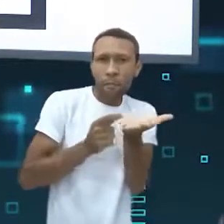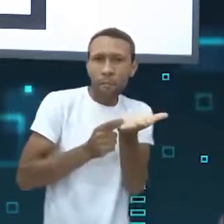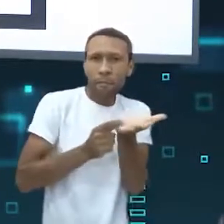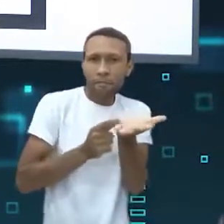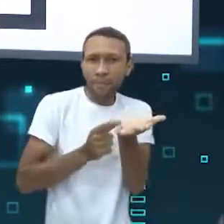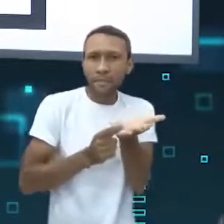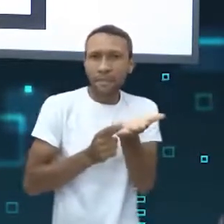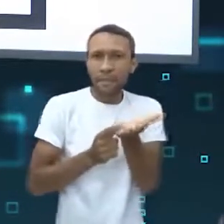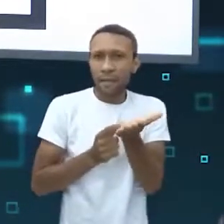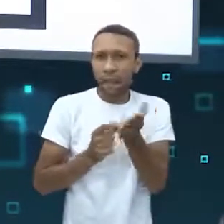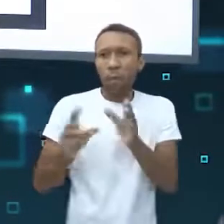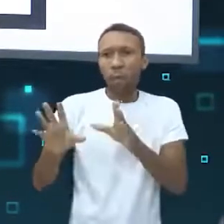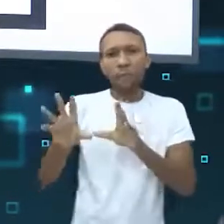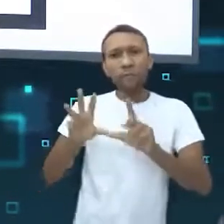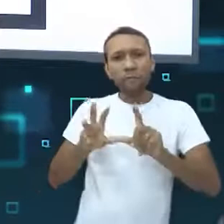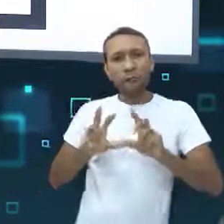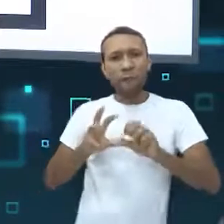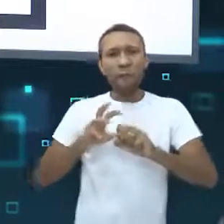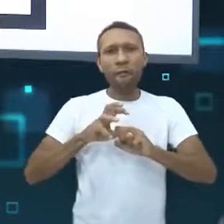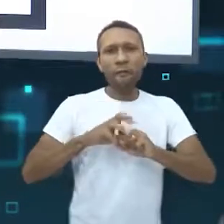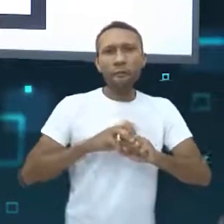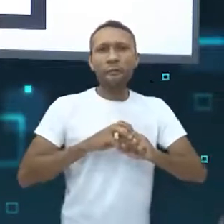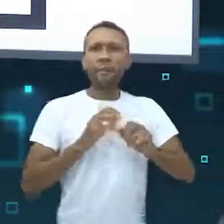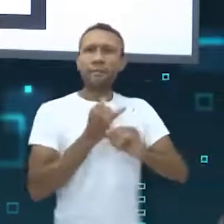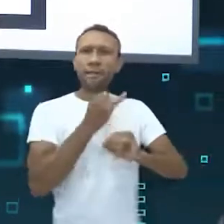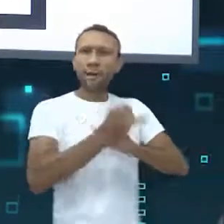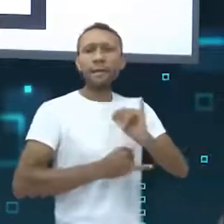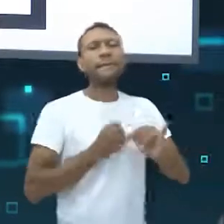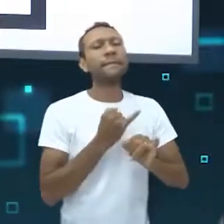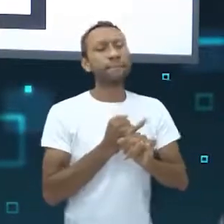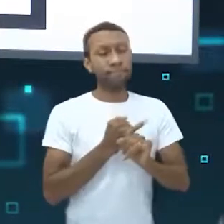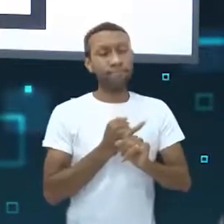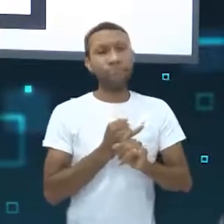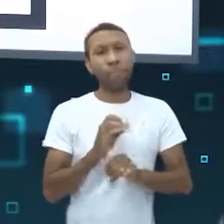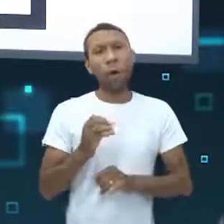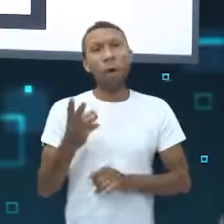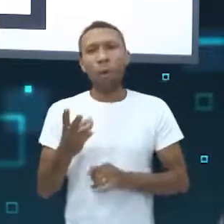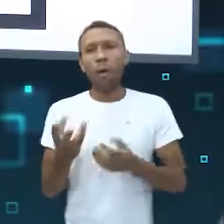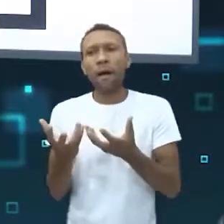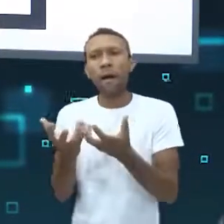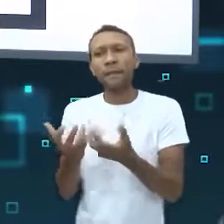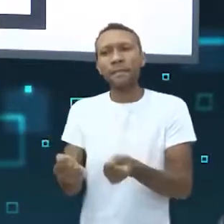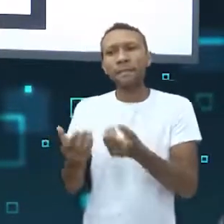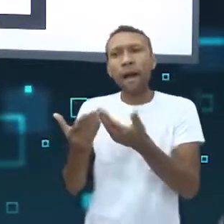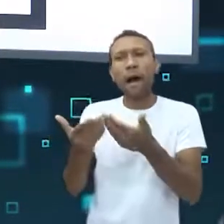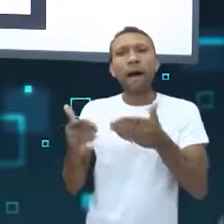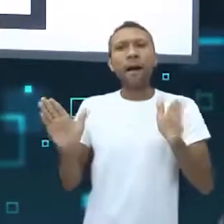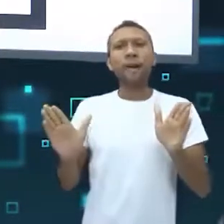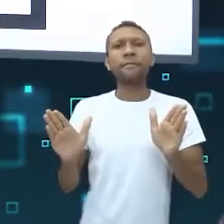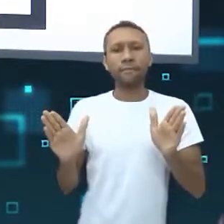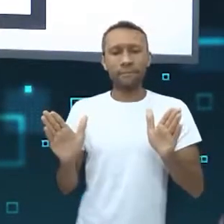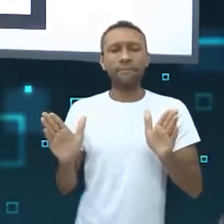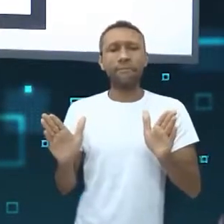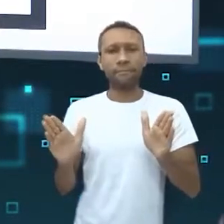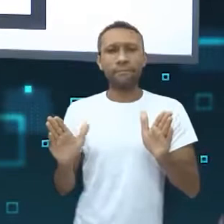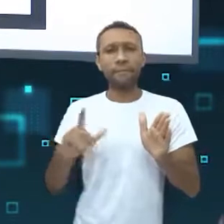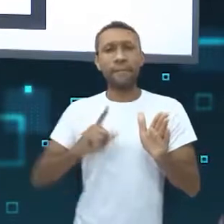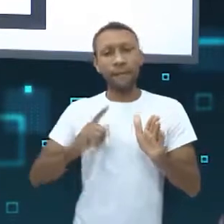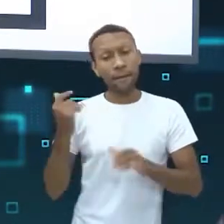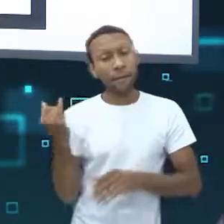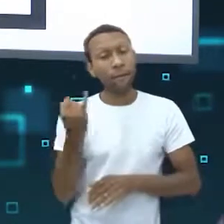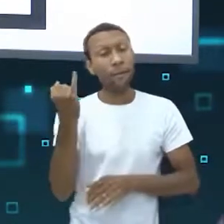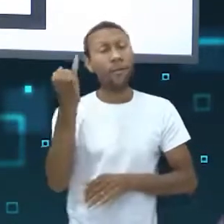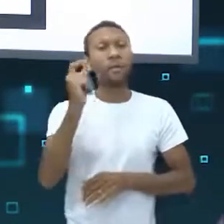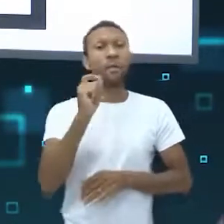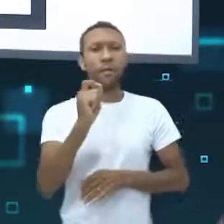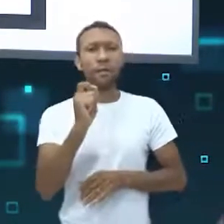de jogos pode sim vir carregado de vírus e danificar os seus dispositivos, ou permitir acesso aos seus dados pessoais. Por isso,